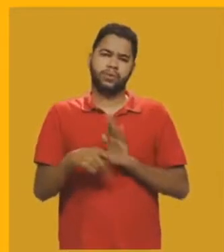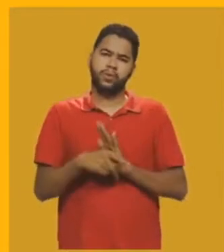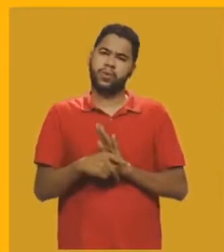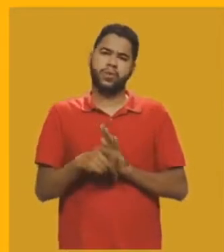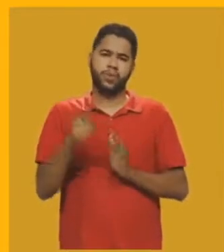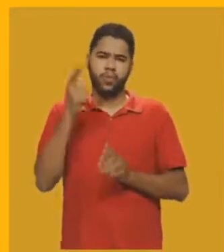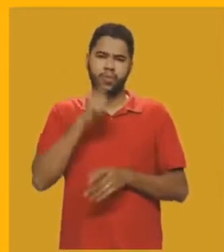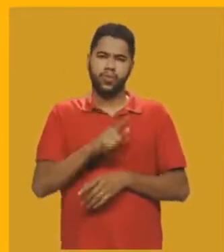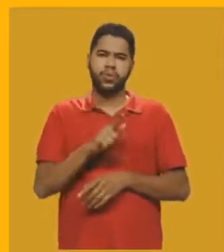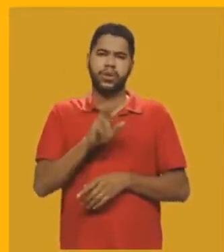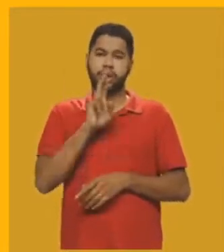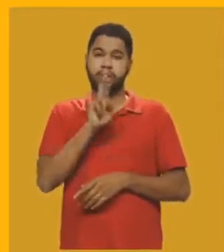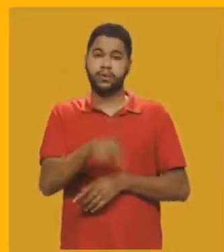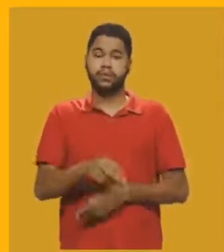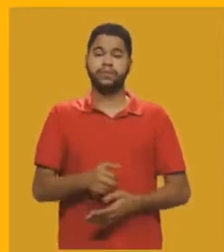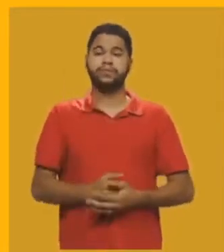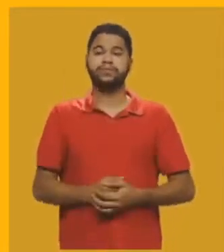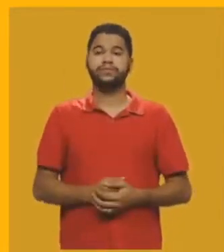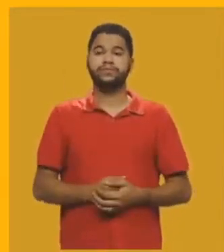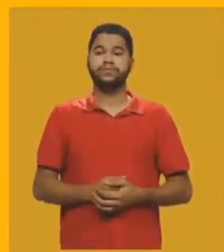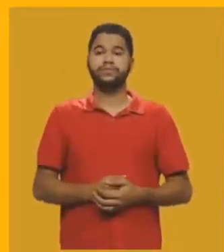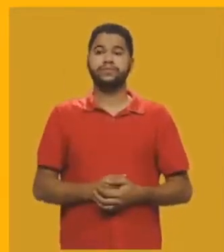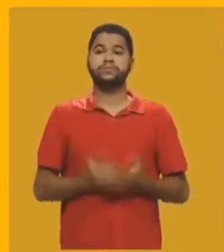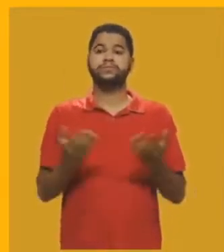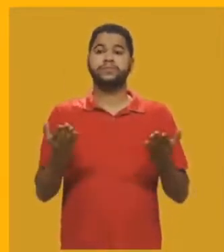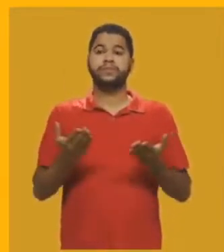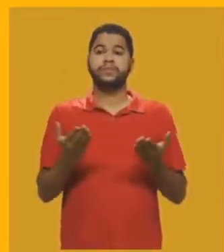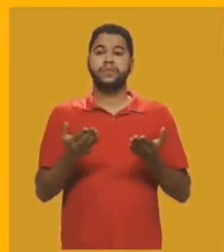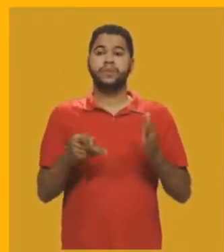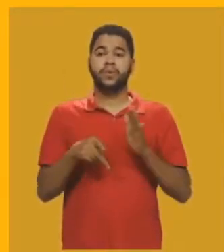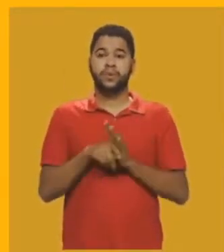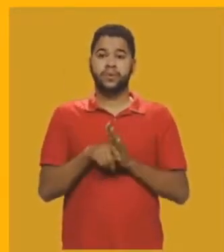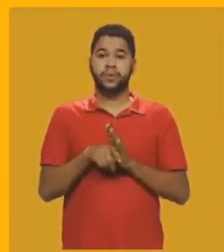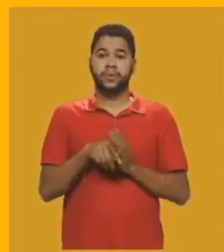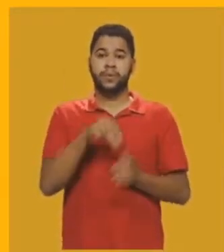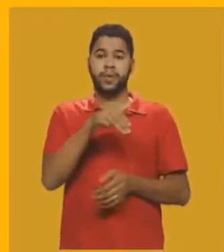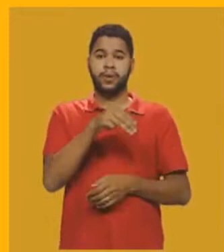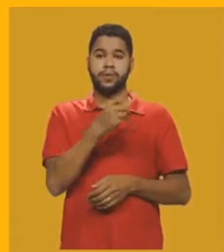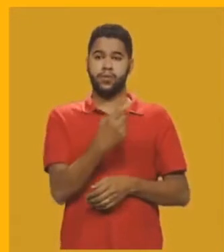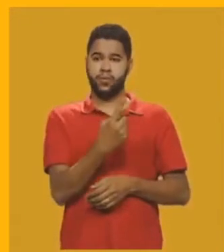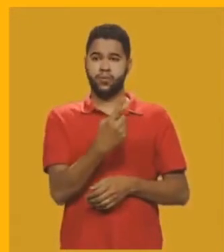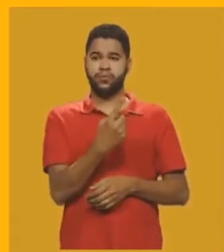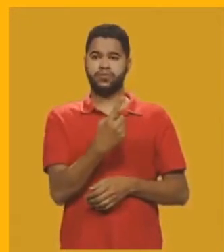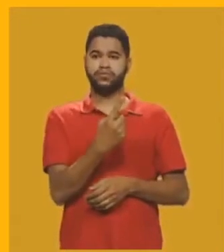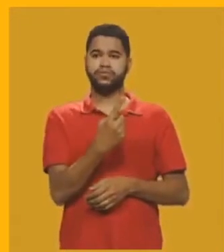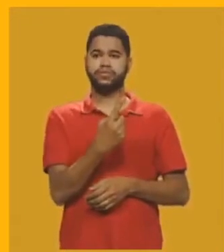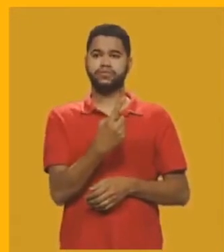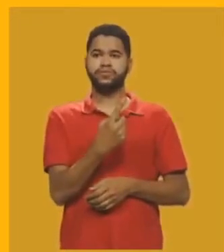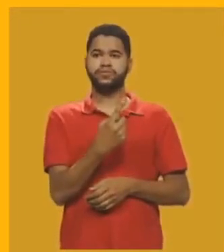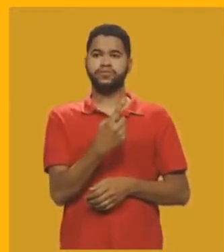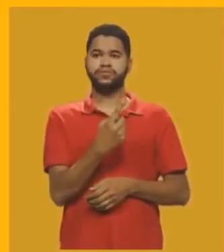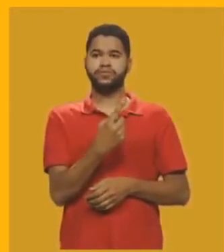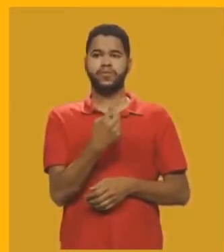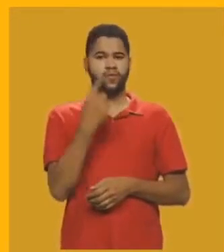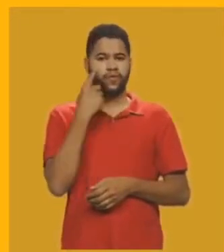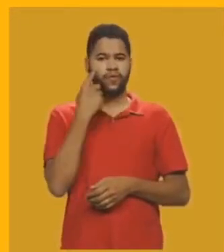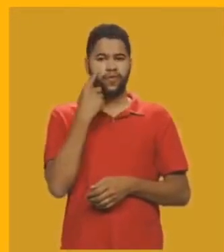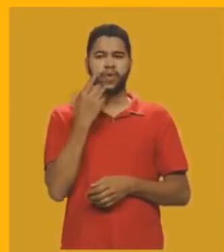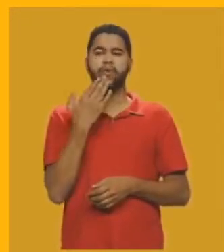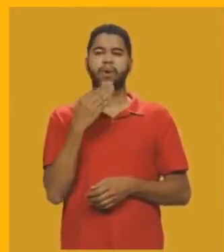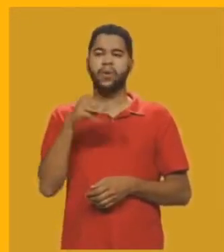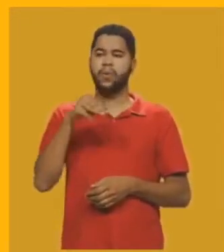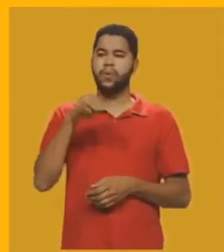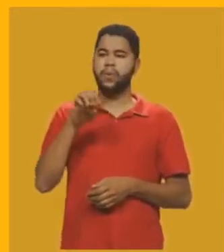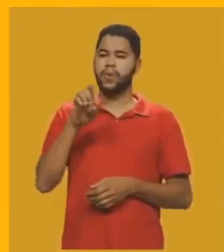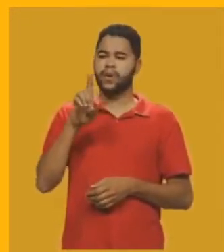Aí, depois que vocês unirem, vocês vão marcar o ponto médio de um lado, traçar a mediatriz, depois